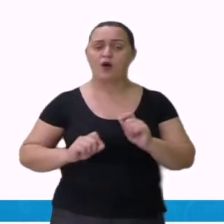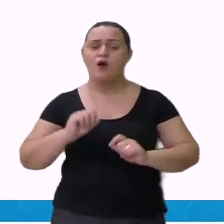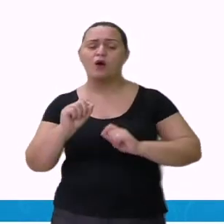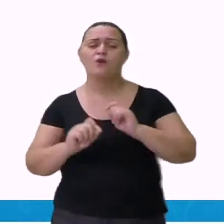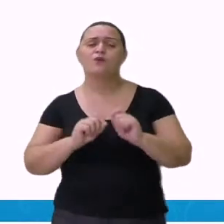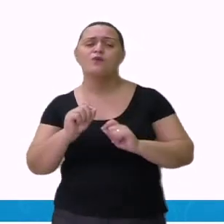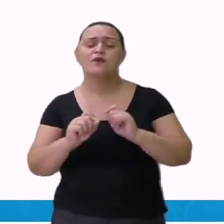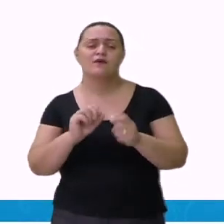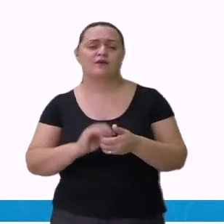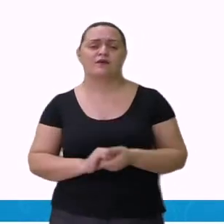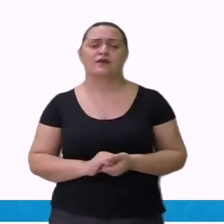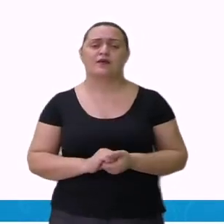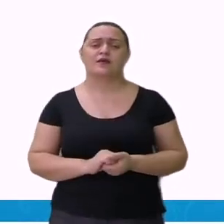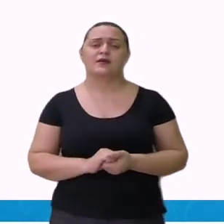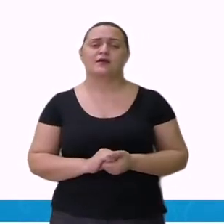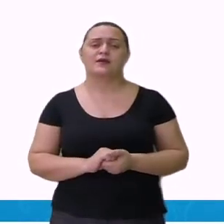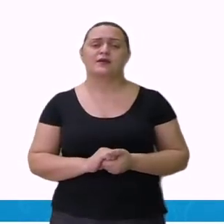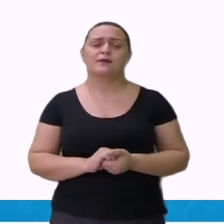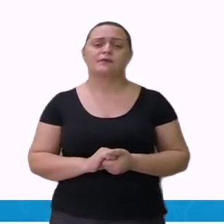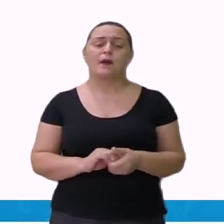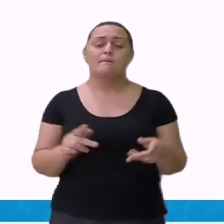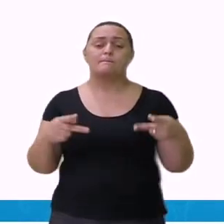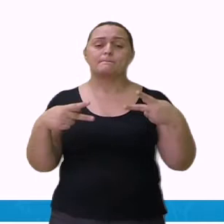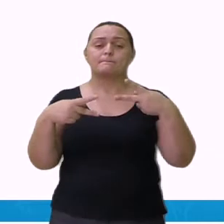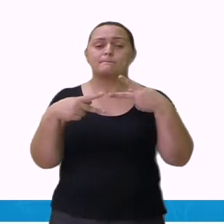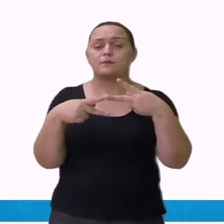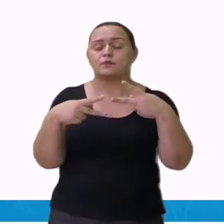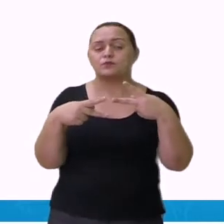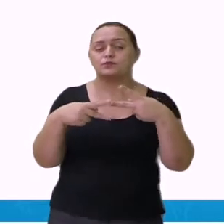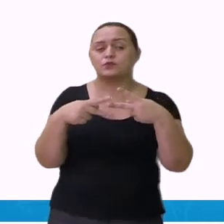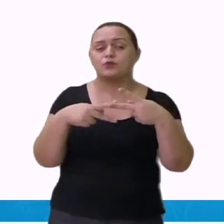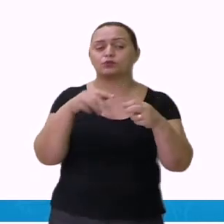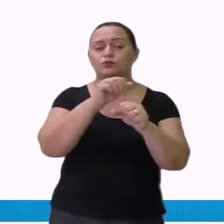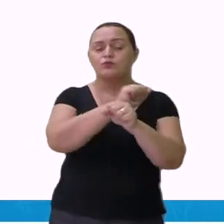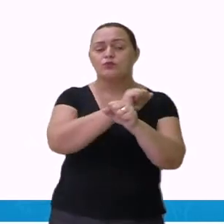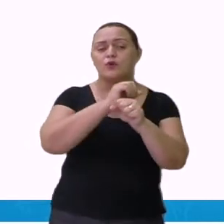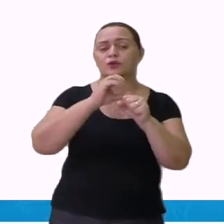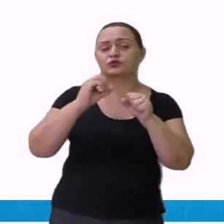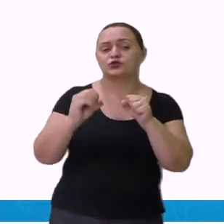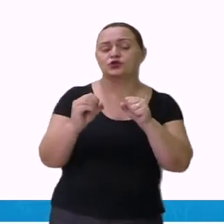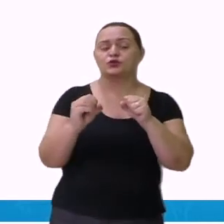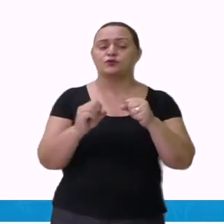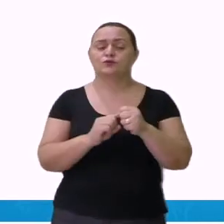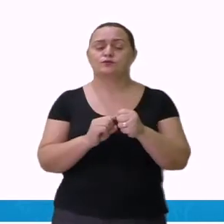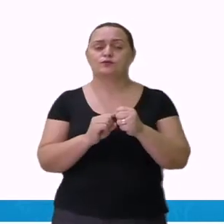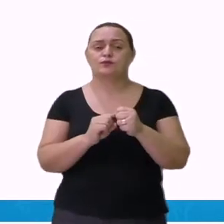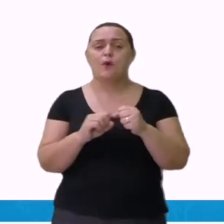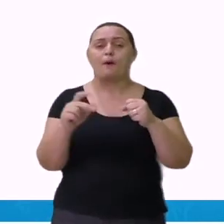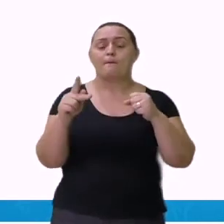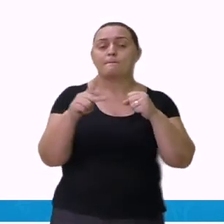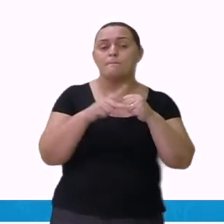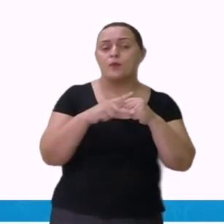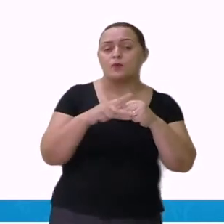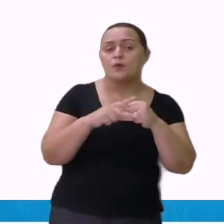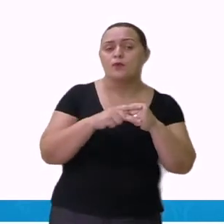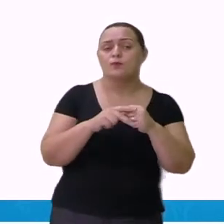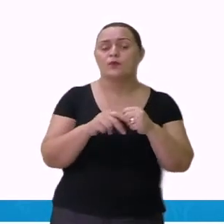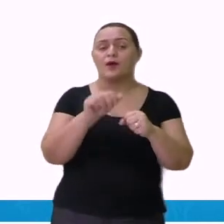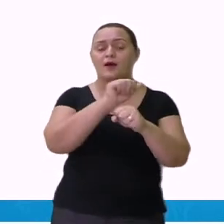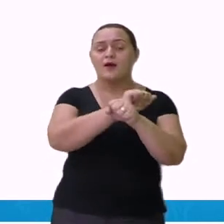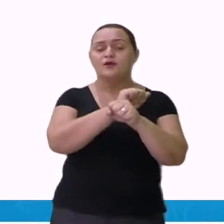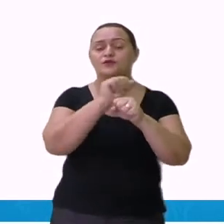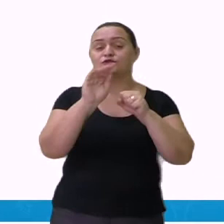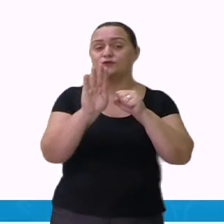advérbio, sem perda de fonema. Por exemplo, A